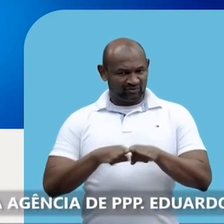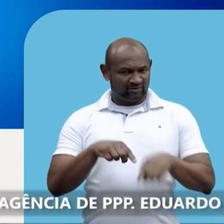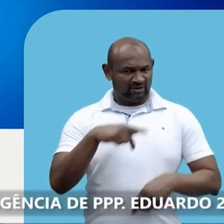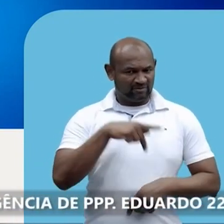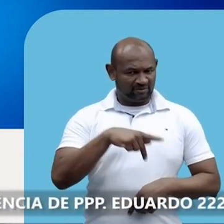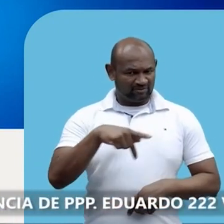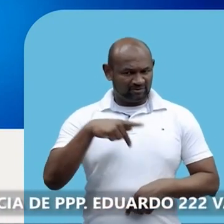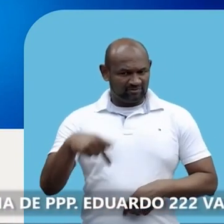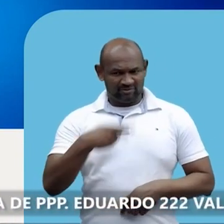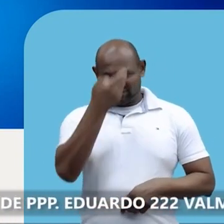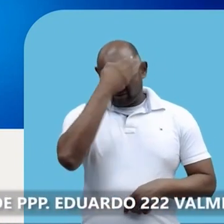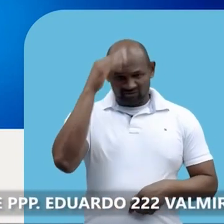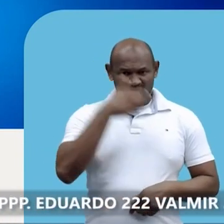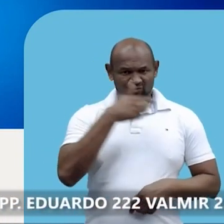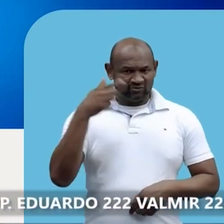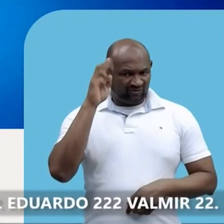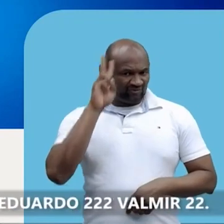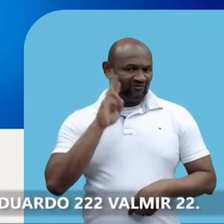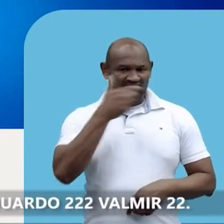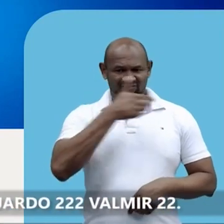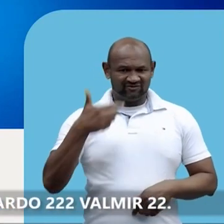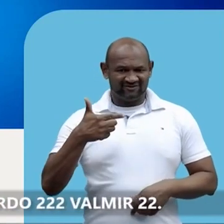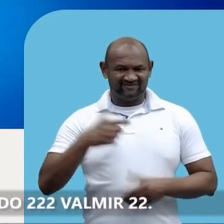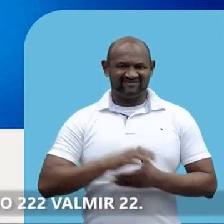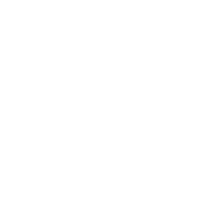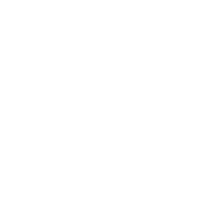PPP, Eduardo, 222, Valmir, 22.